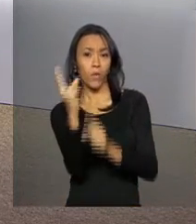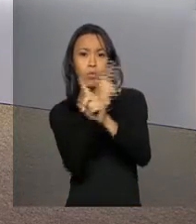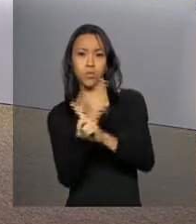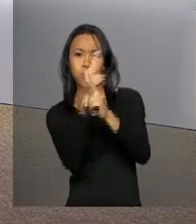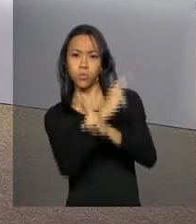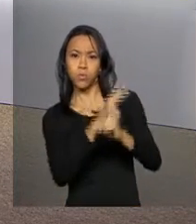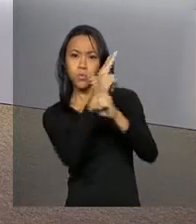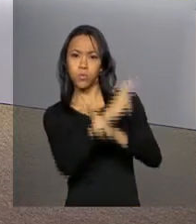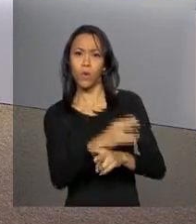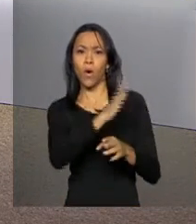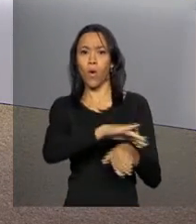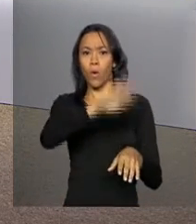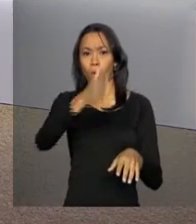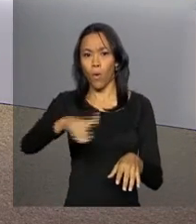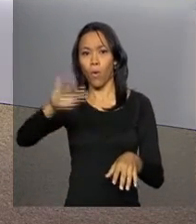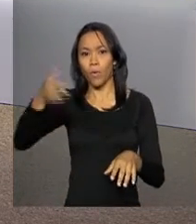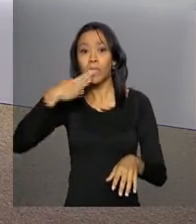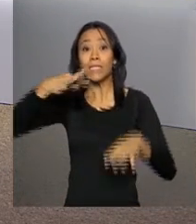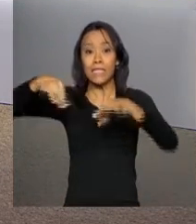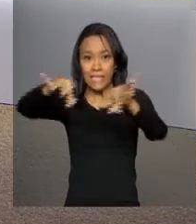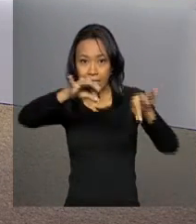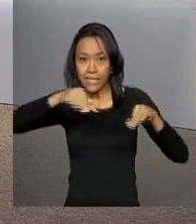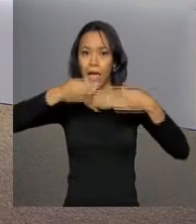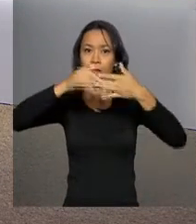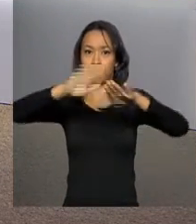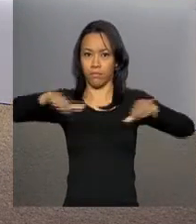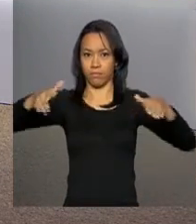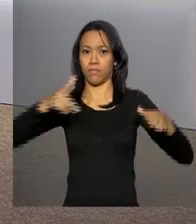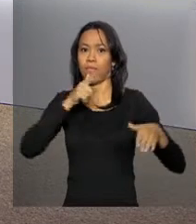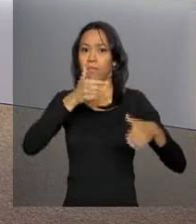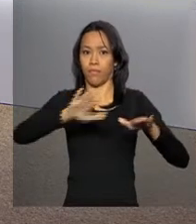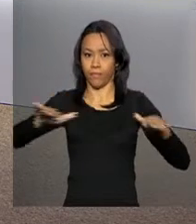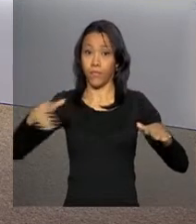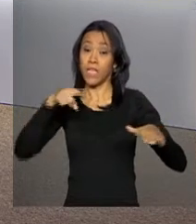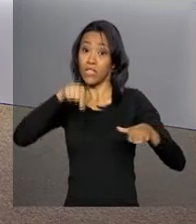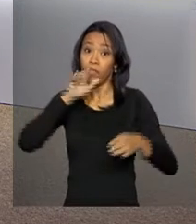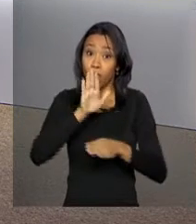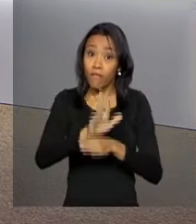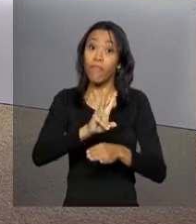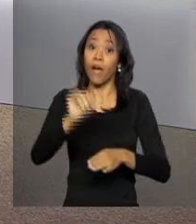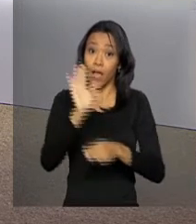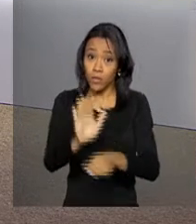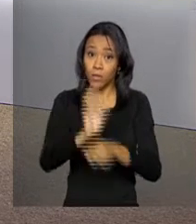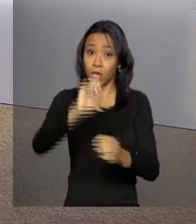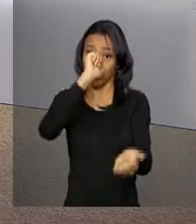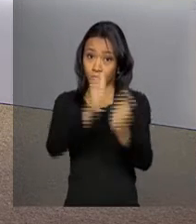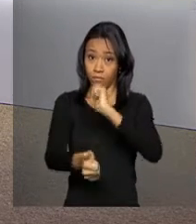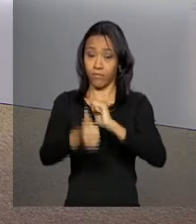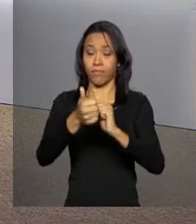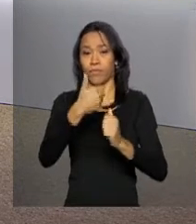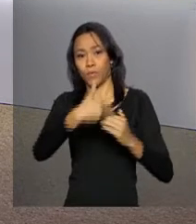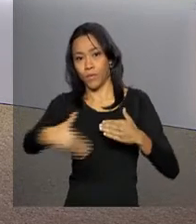ondas e salinidade da água. As informações vão ajudar os atletas durante as competições.